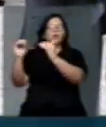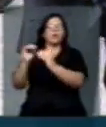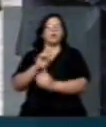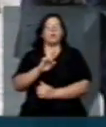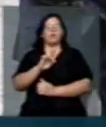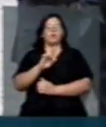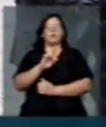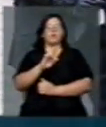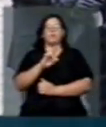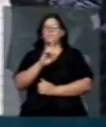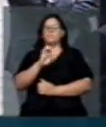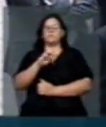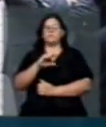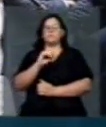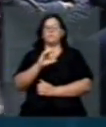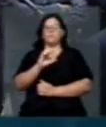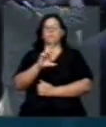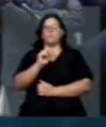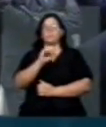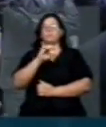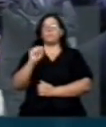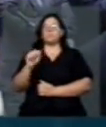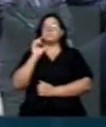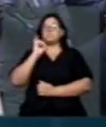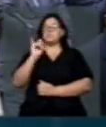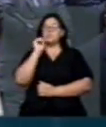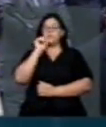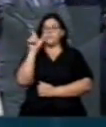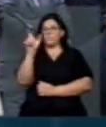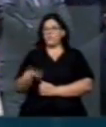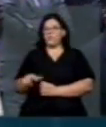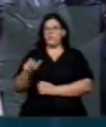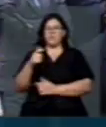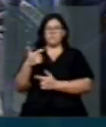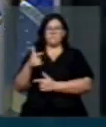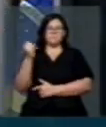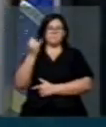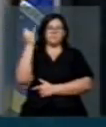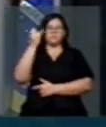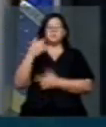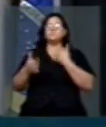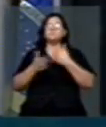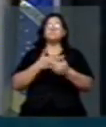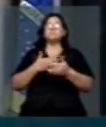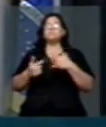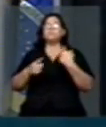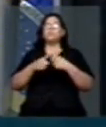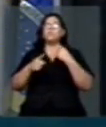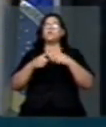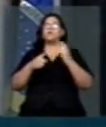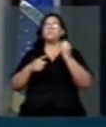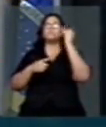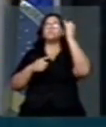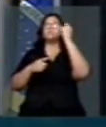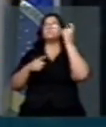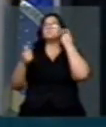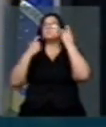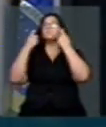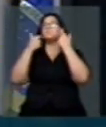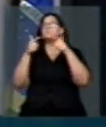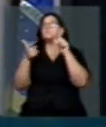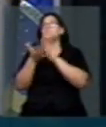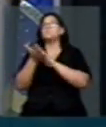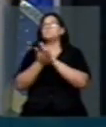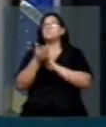Se a lobre blogueira é tão sem importância assim, eu repito, porque essa preocupação do PT no querer votar o